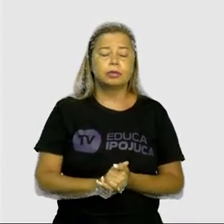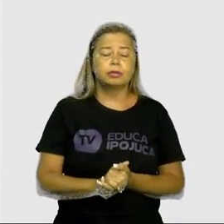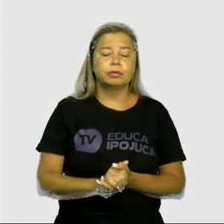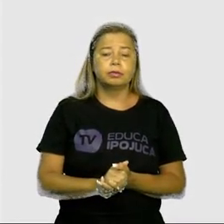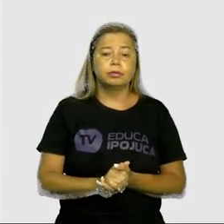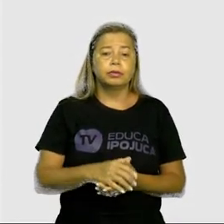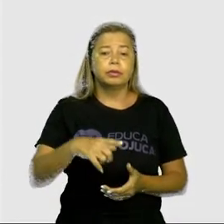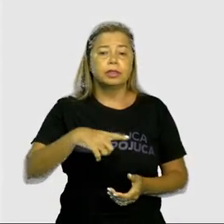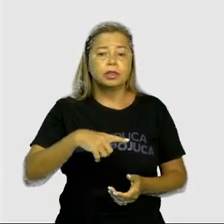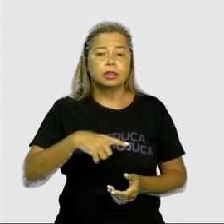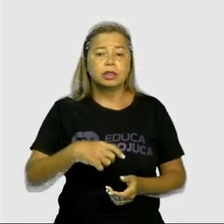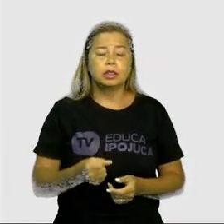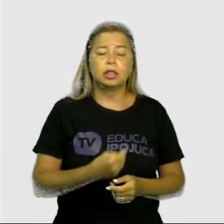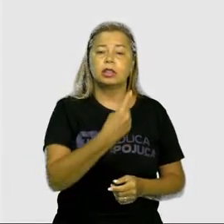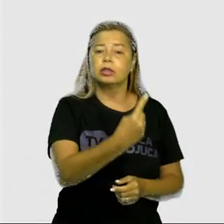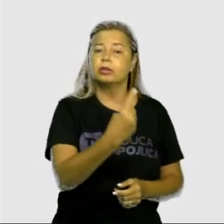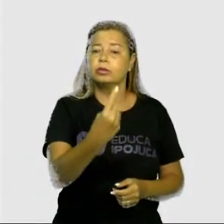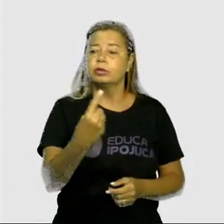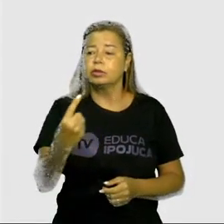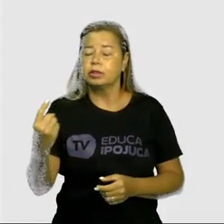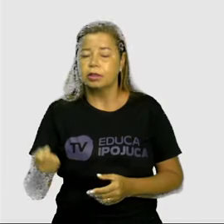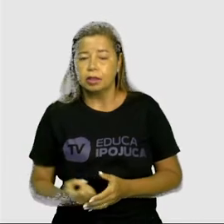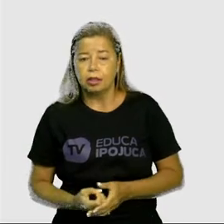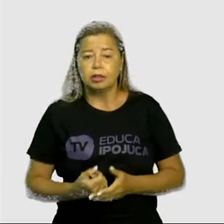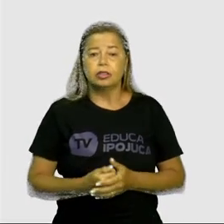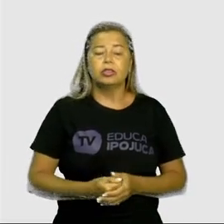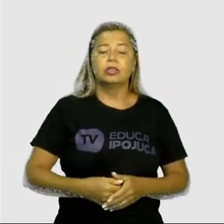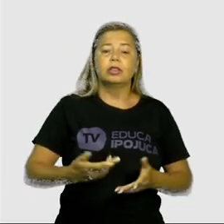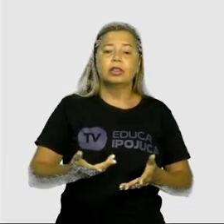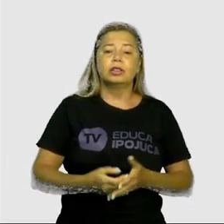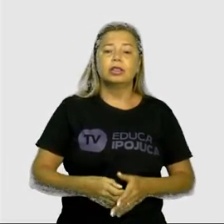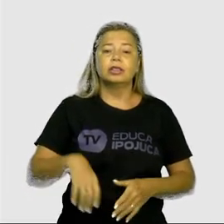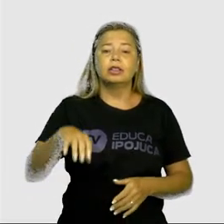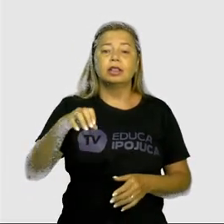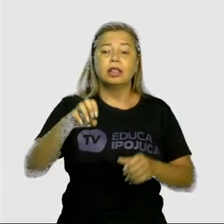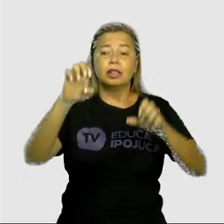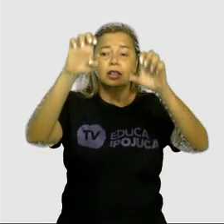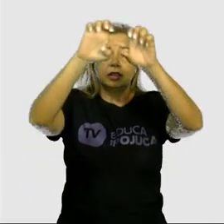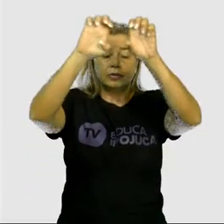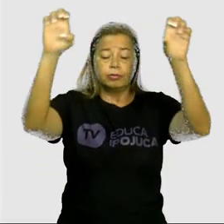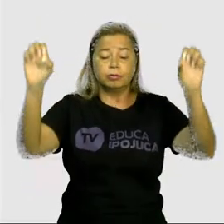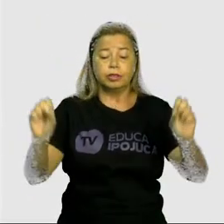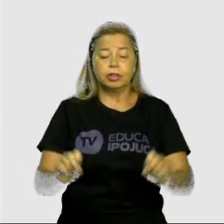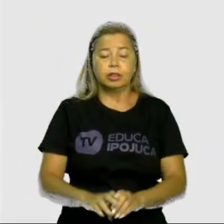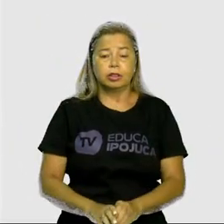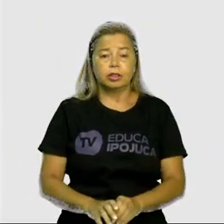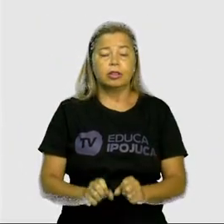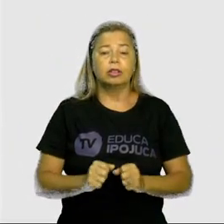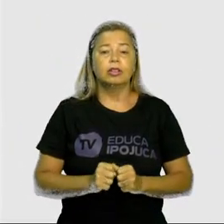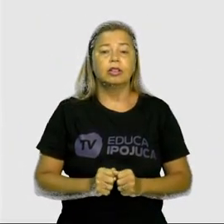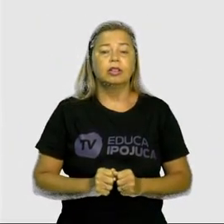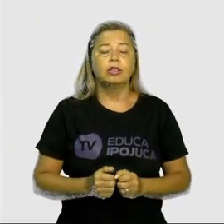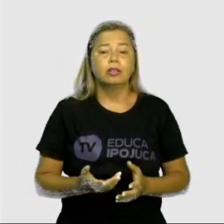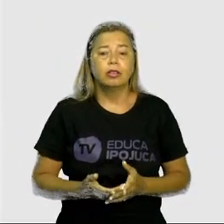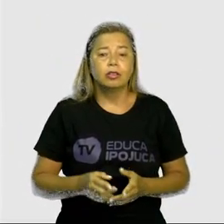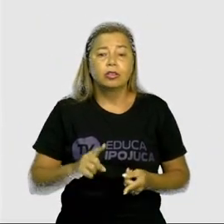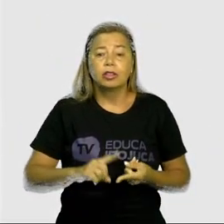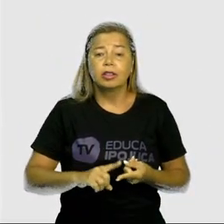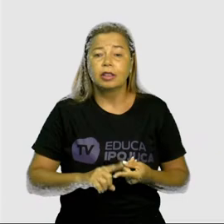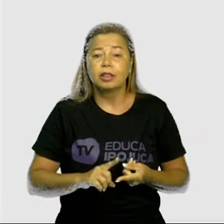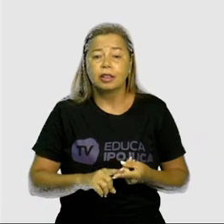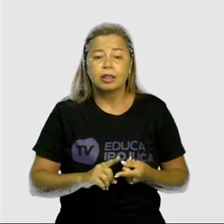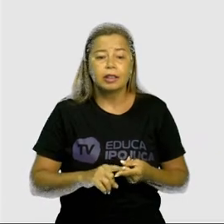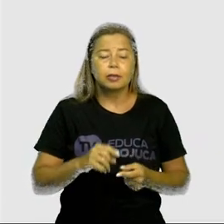proteção integral, que são as estações ecológicas, monumento natural, parques, refúgio de vida